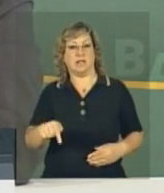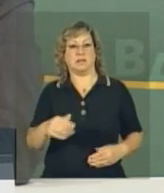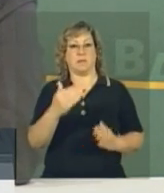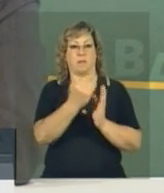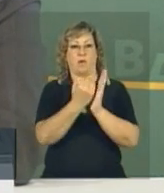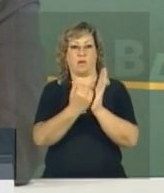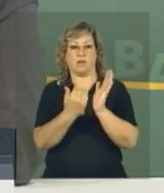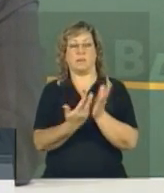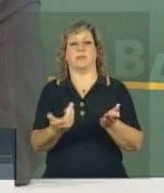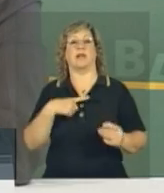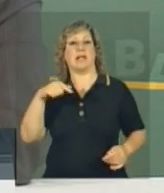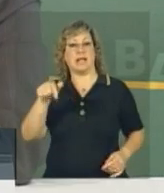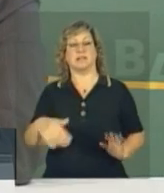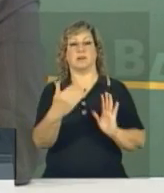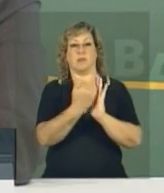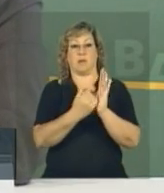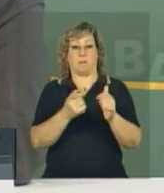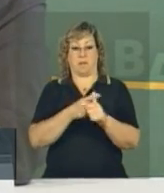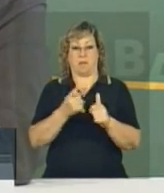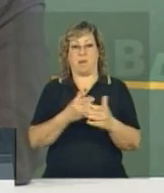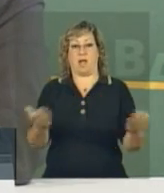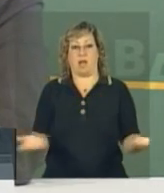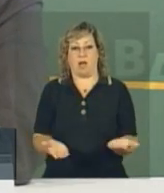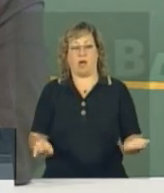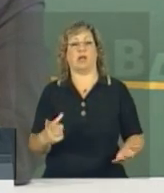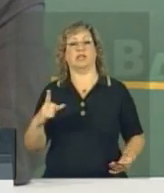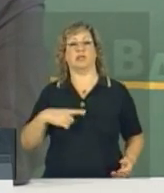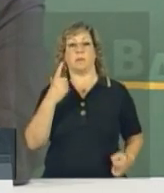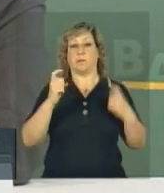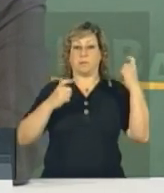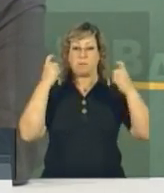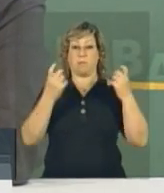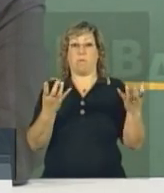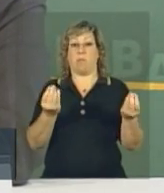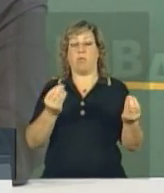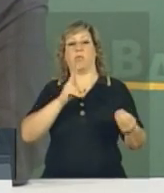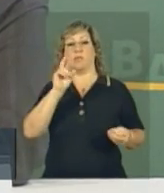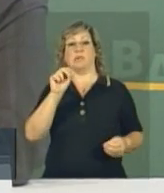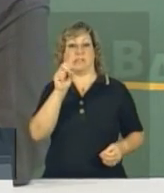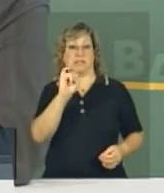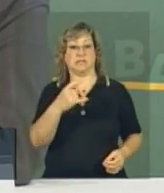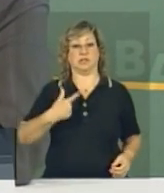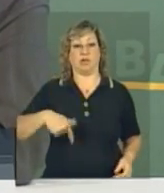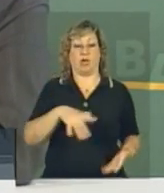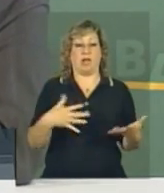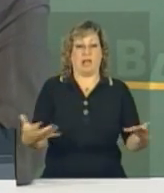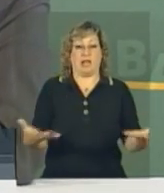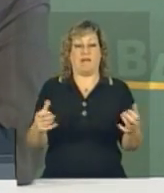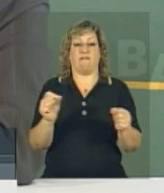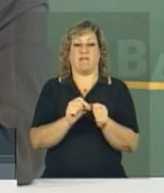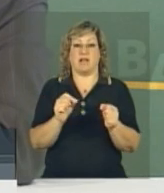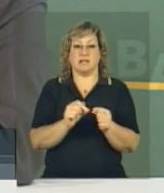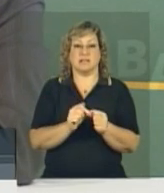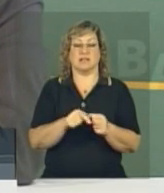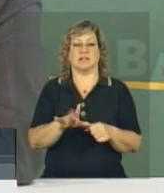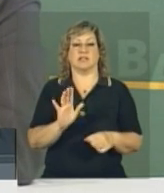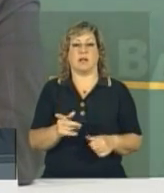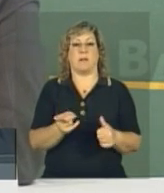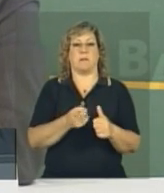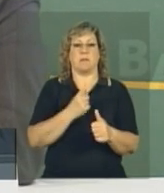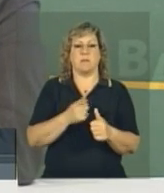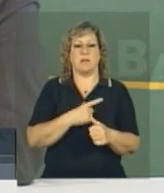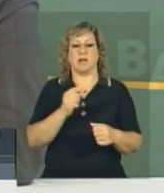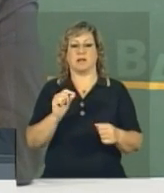E, nesse programa, nesse primeiro momento, a gente tinha uma preocupação muito grande de que, se quiséssemos já fazer as primeiras